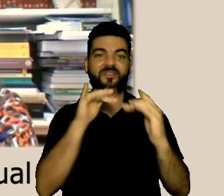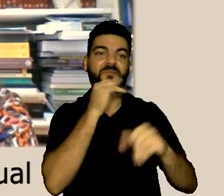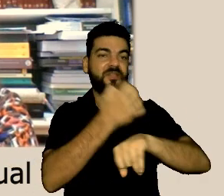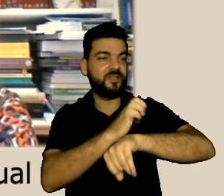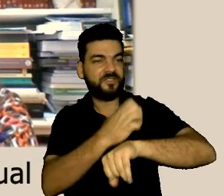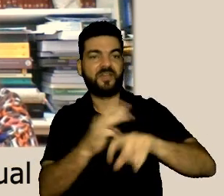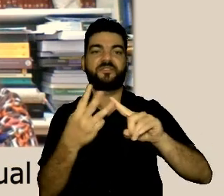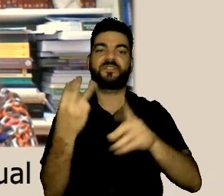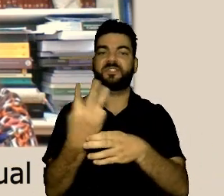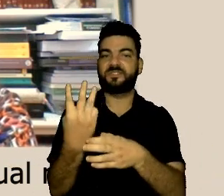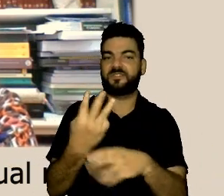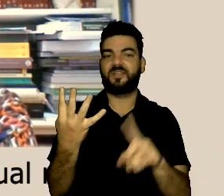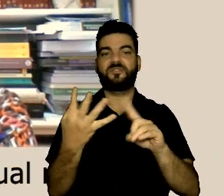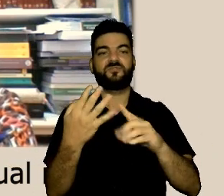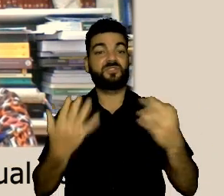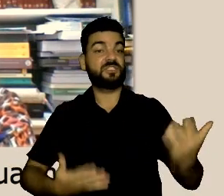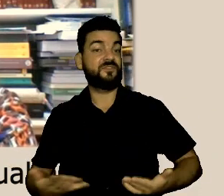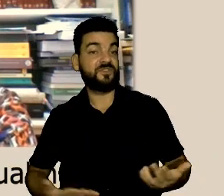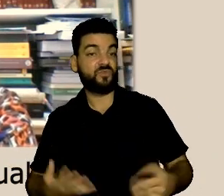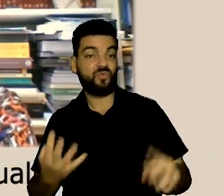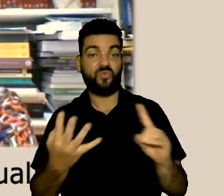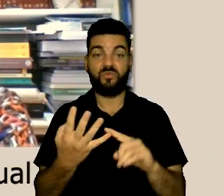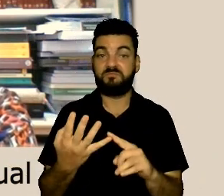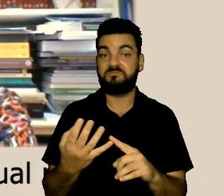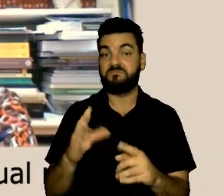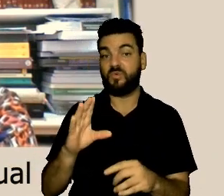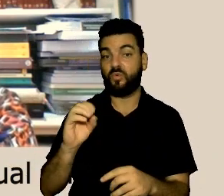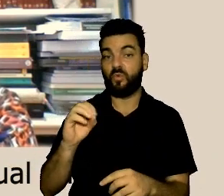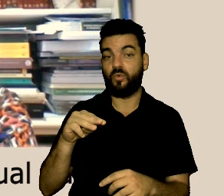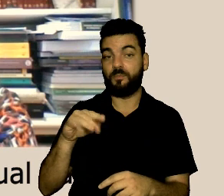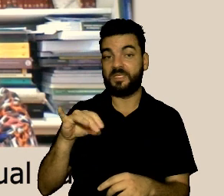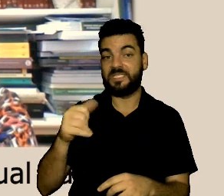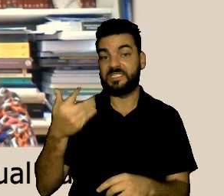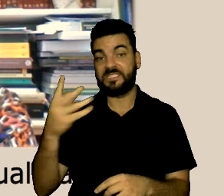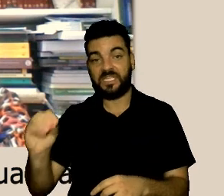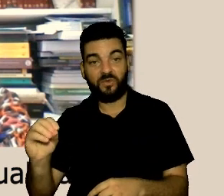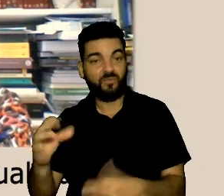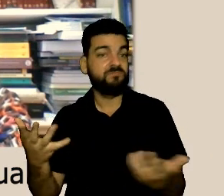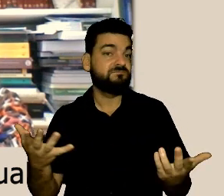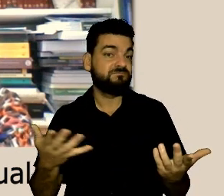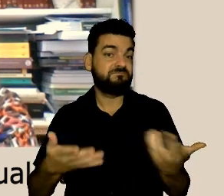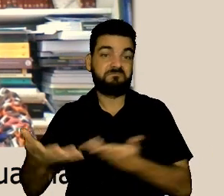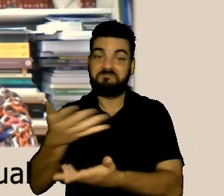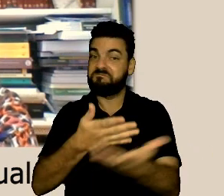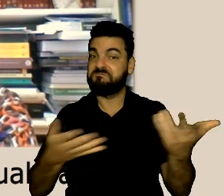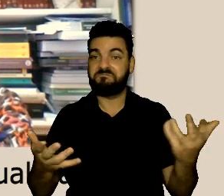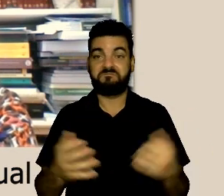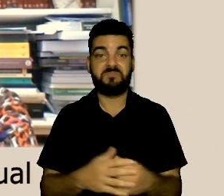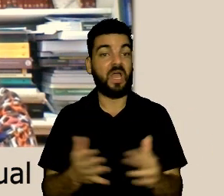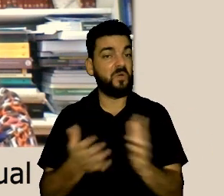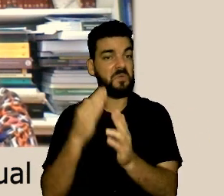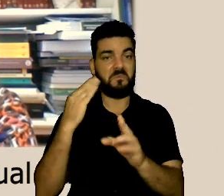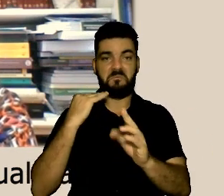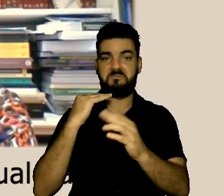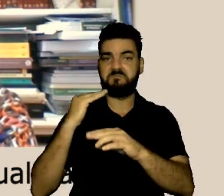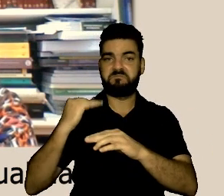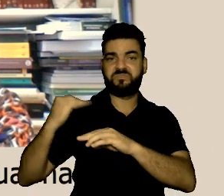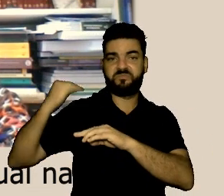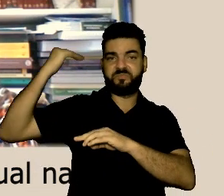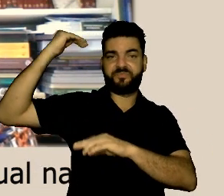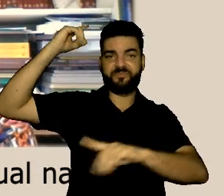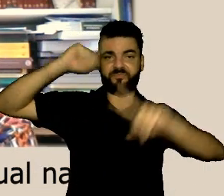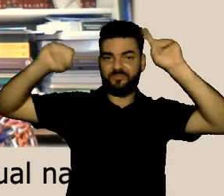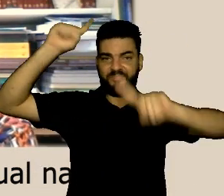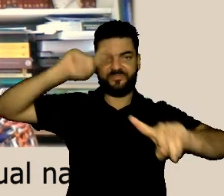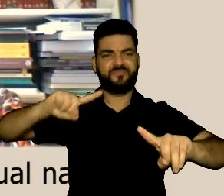diversidade que nós temos de vínculos estagiários terceirizados comissionados servidores